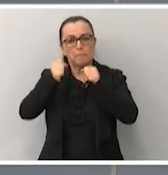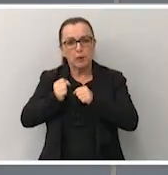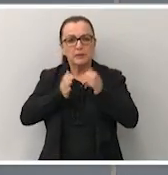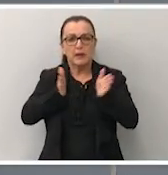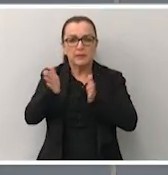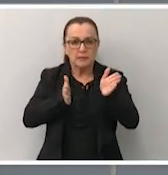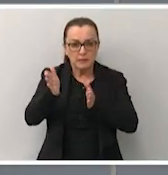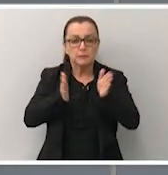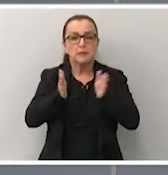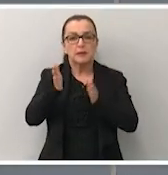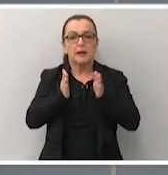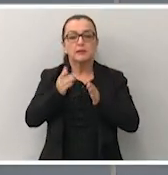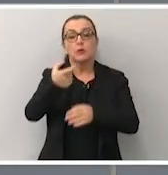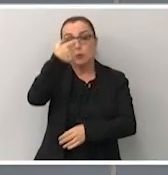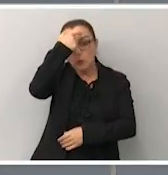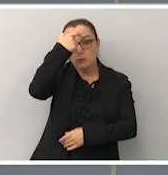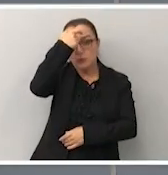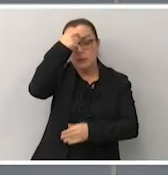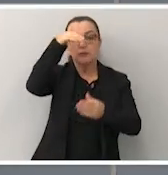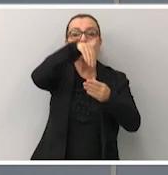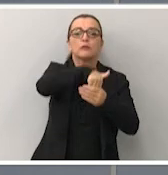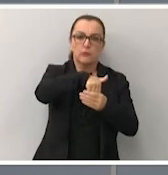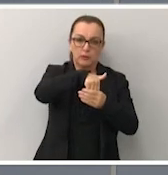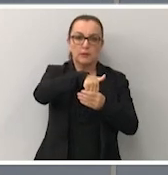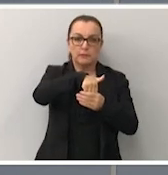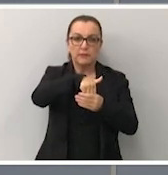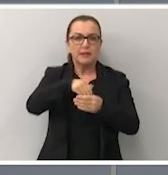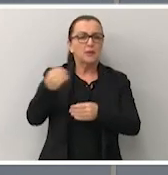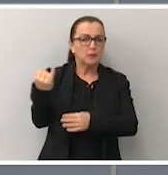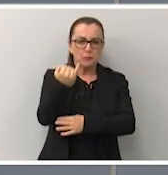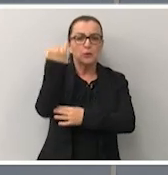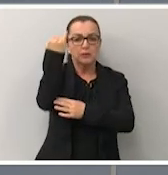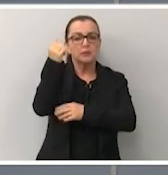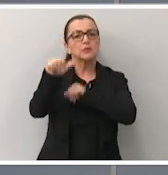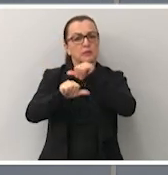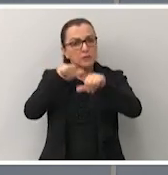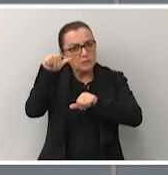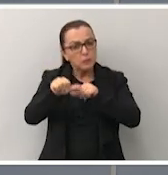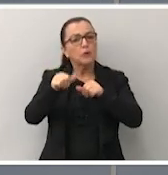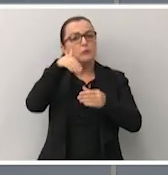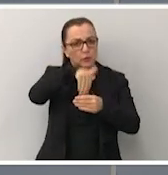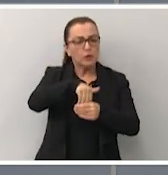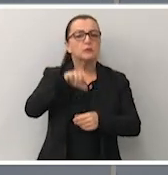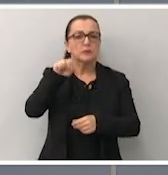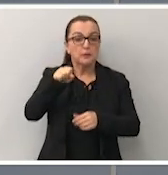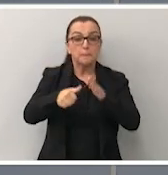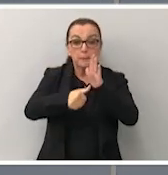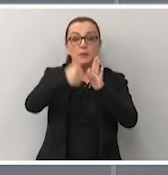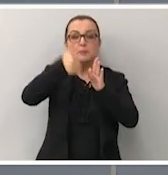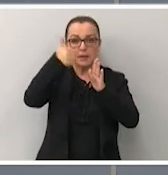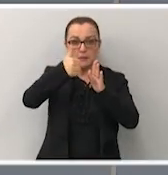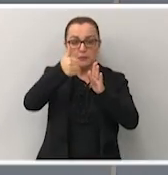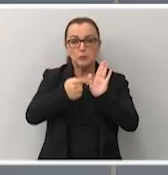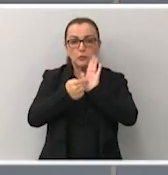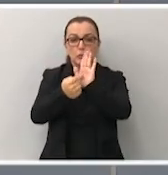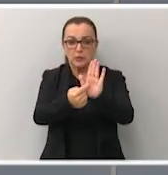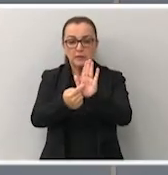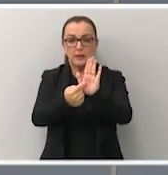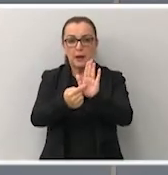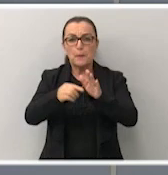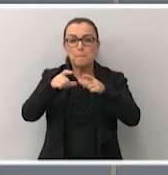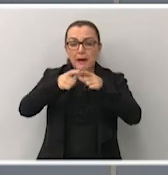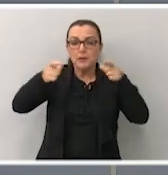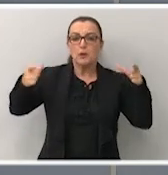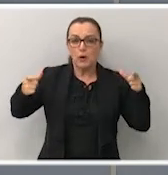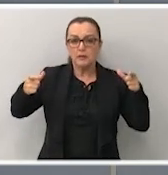possam estar conscientes do voto, uma ferramenta transformadora. Primeiro, começamos com um raio-x do